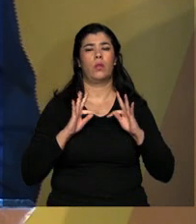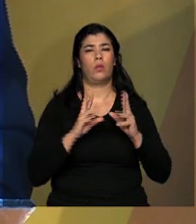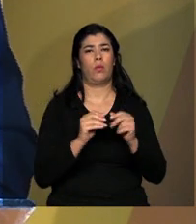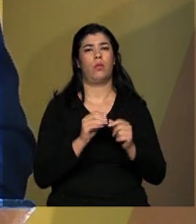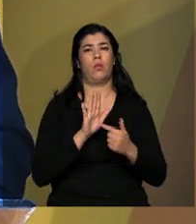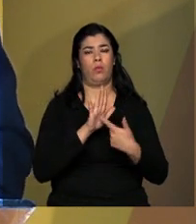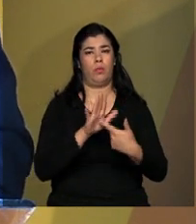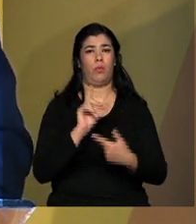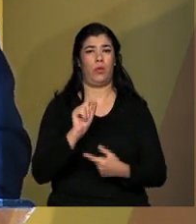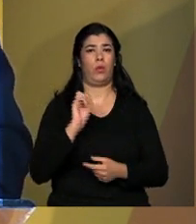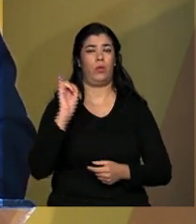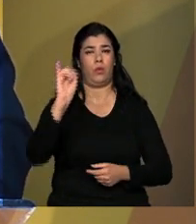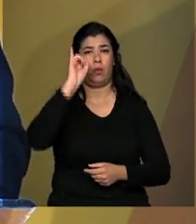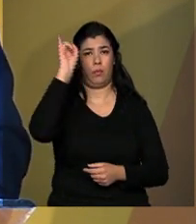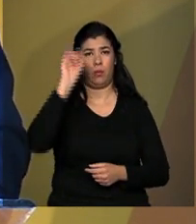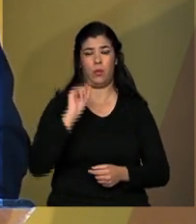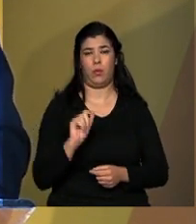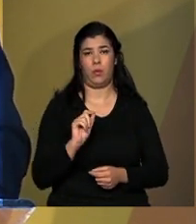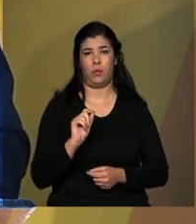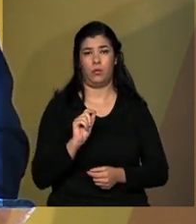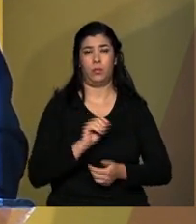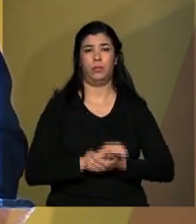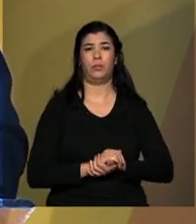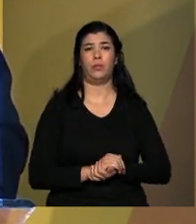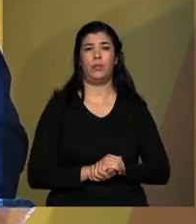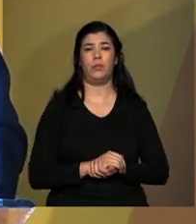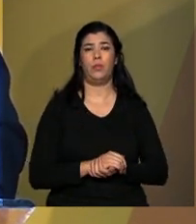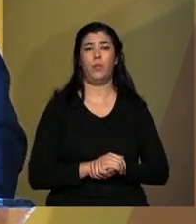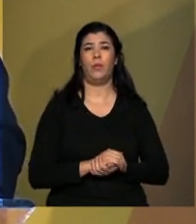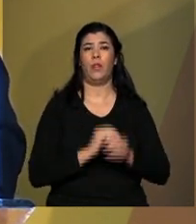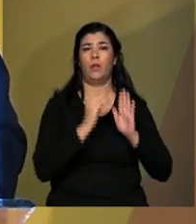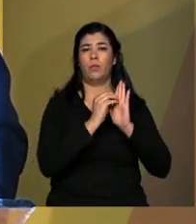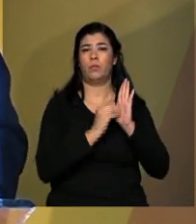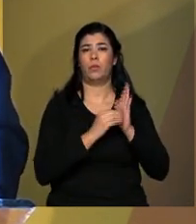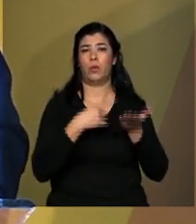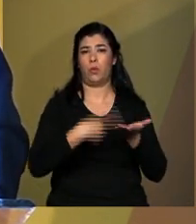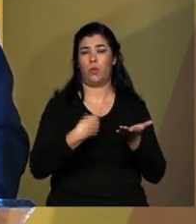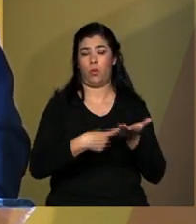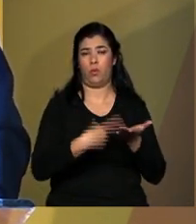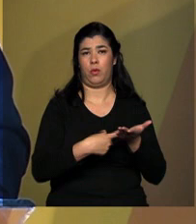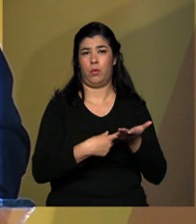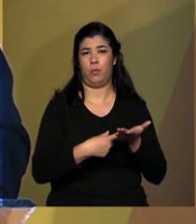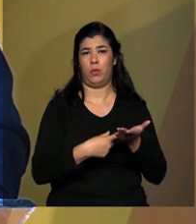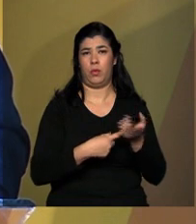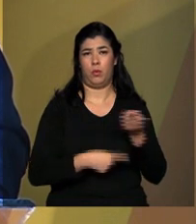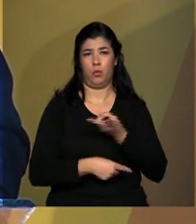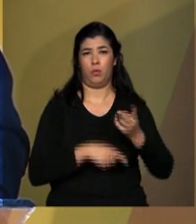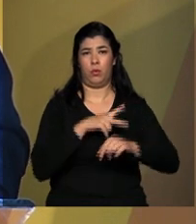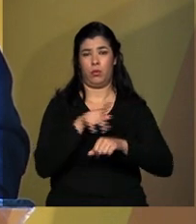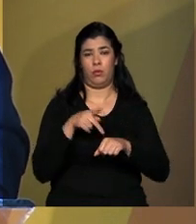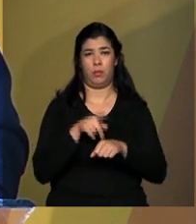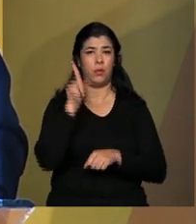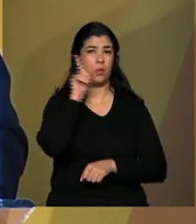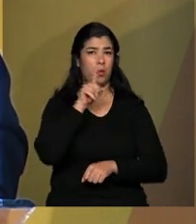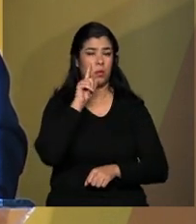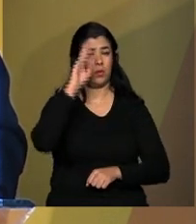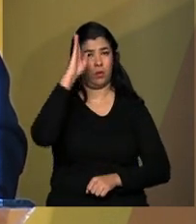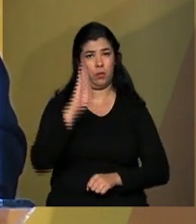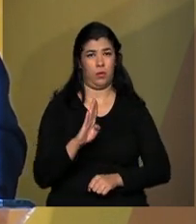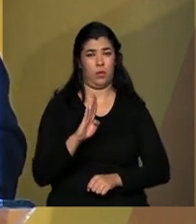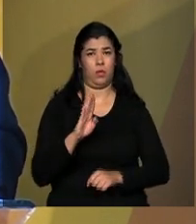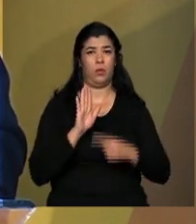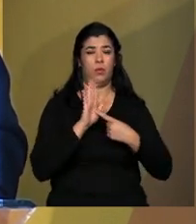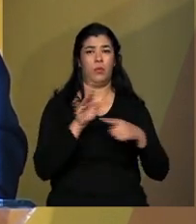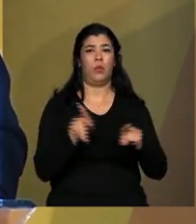mostra a importância da agenda bilateral Brasil-Estados Unidos. E mostra